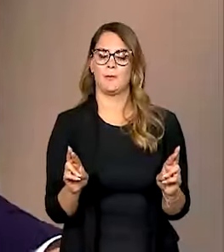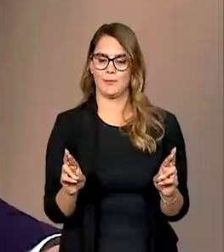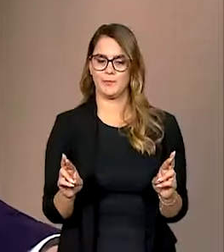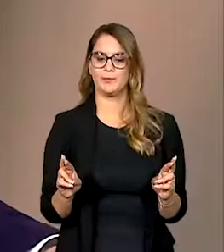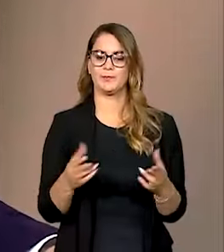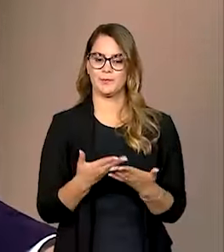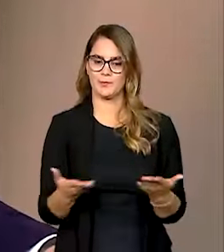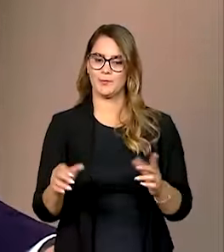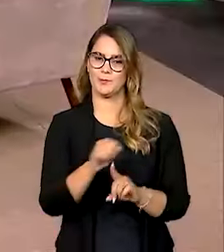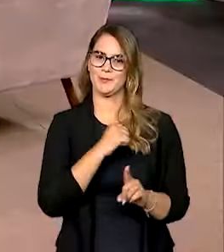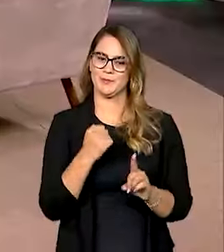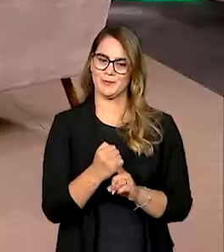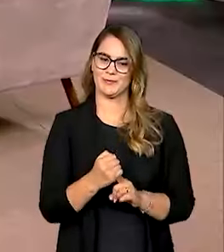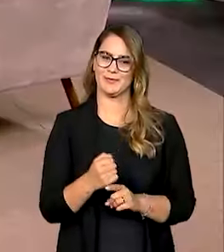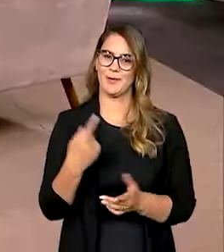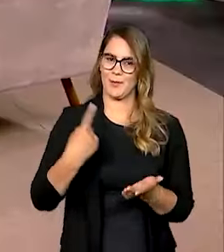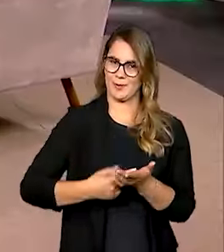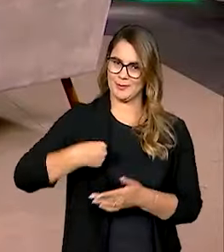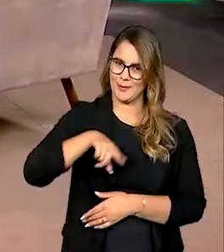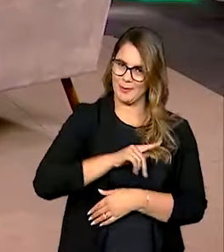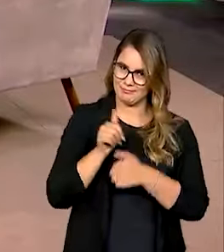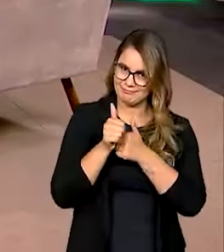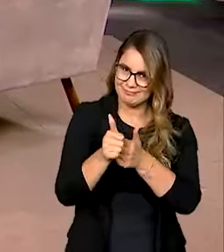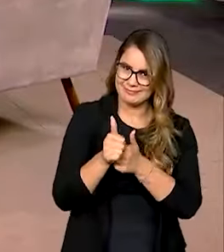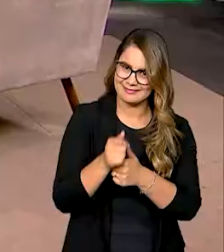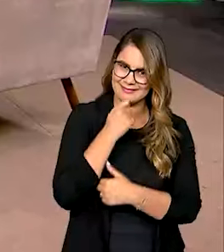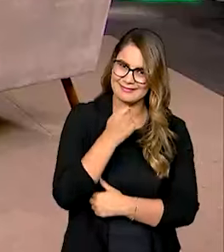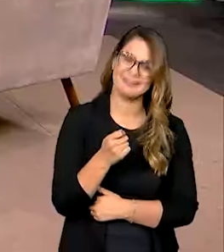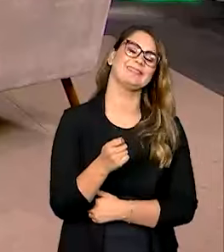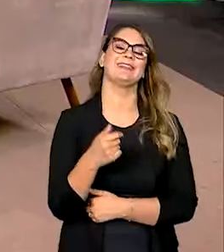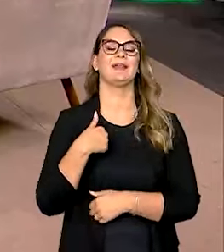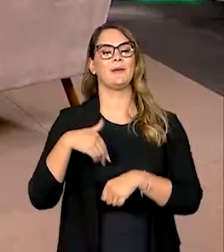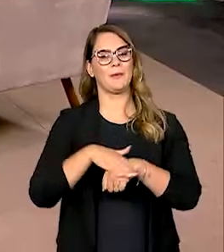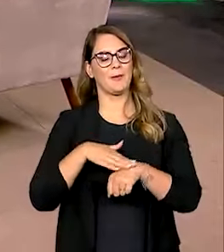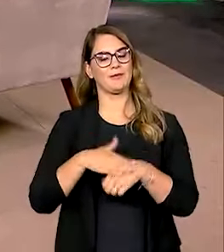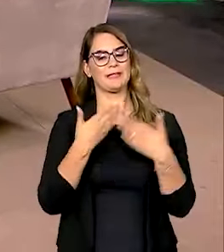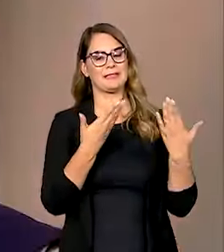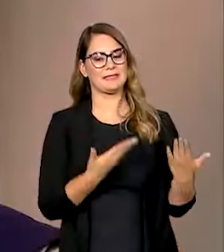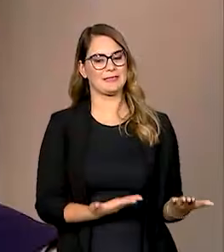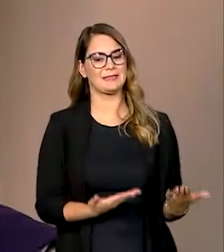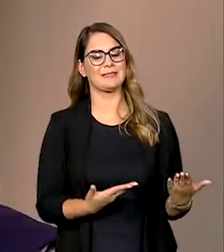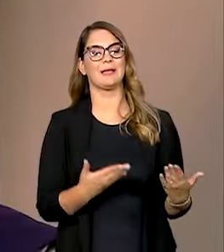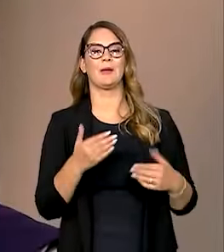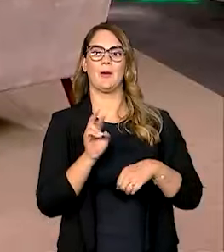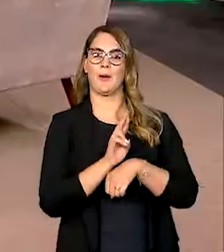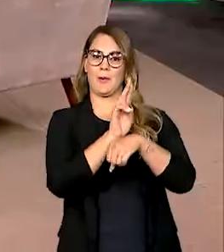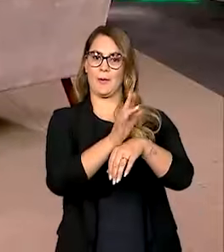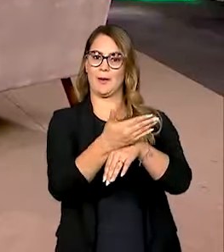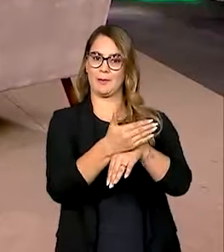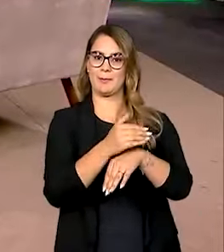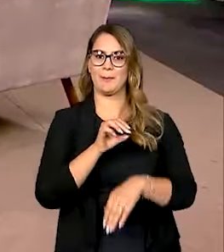com a sociedade. Contem aqui com a nossa cobertura. Muito obrigado. Eu conversei então com o embaixador